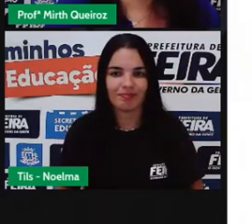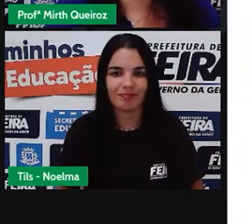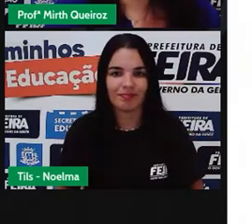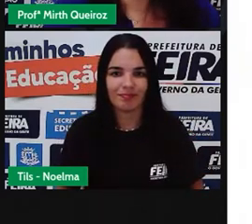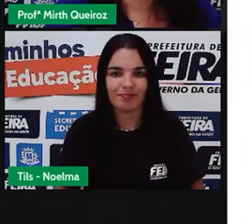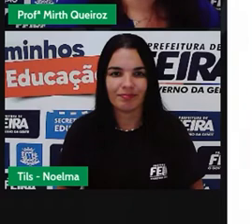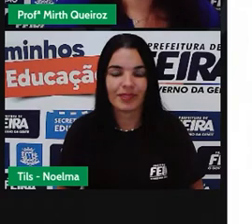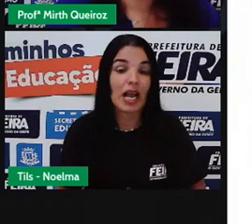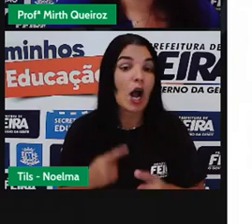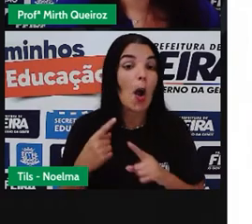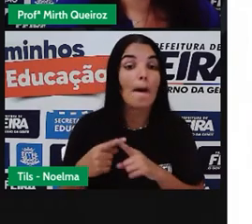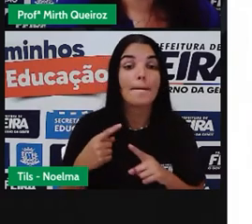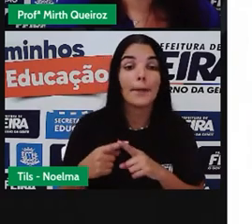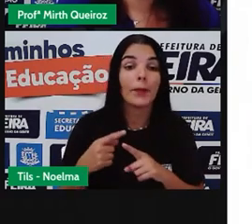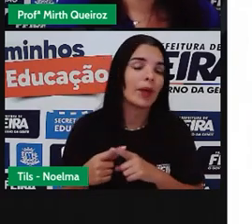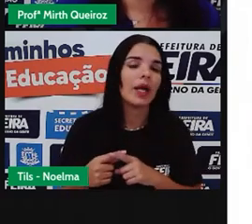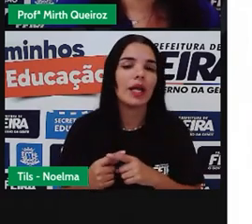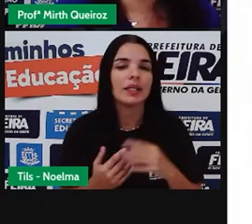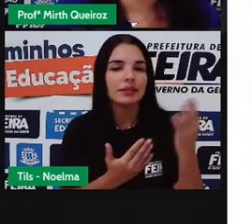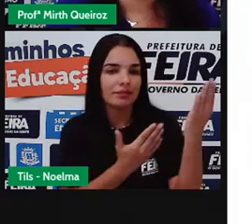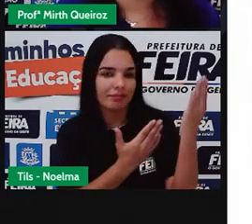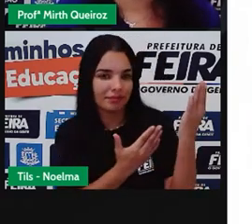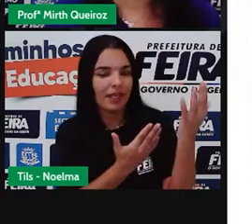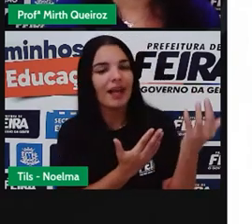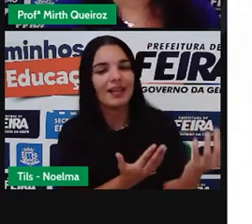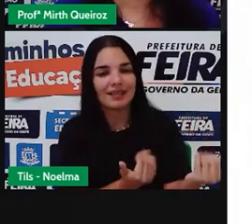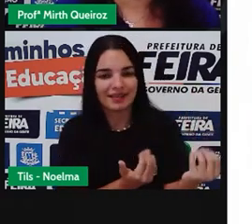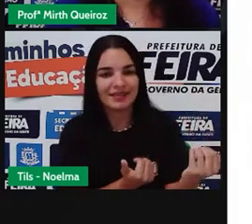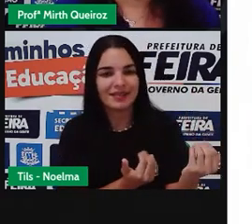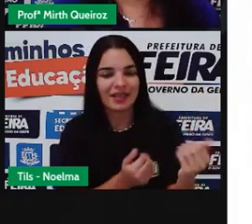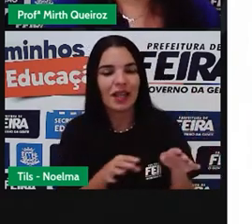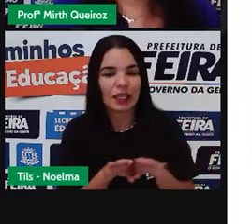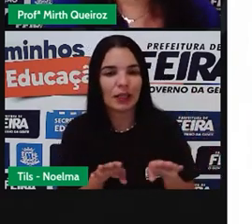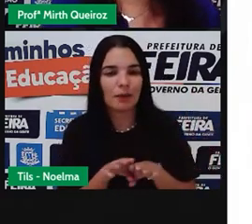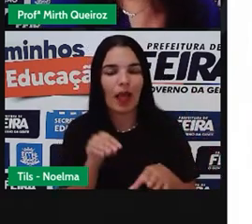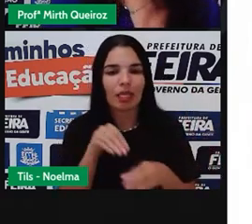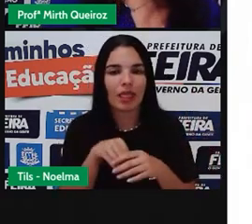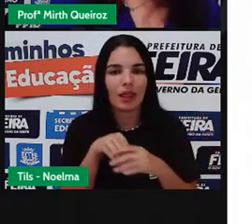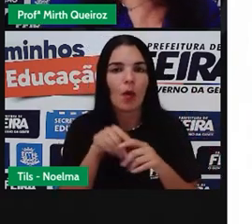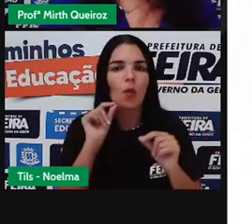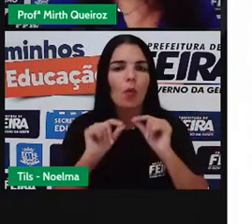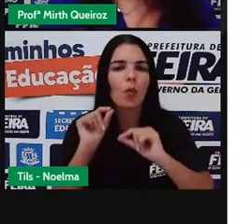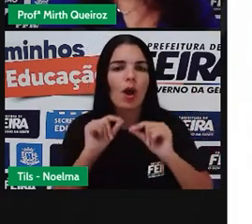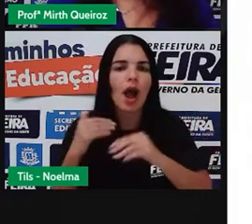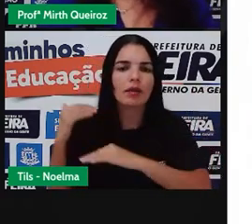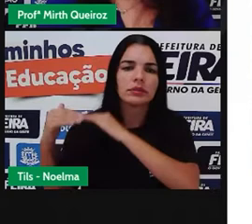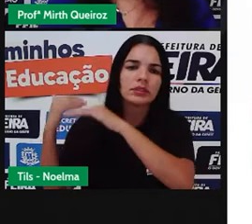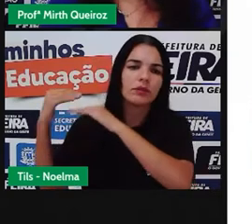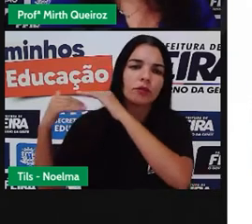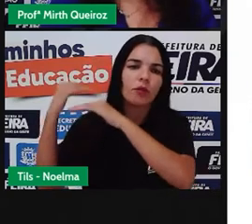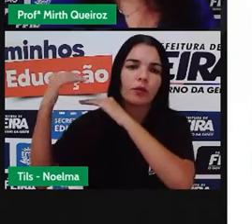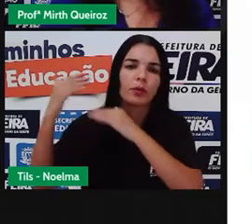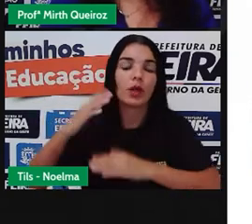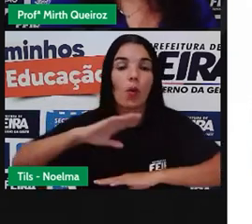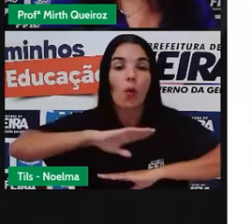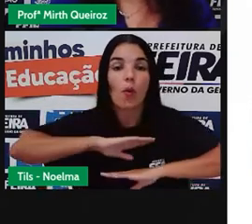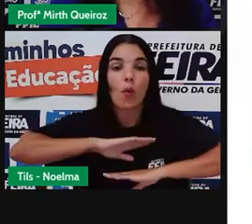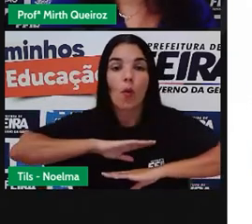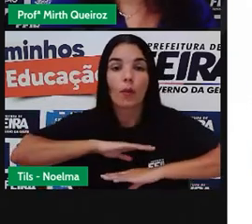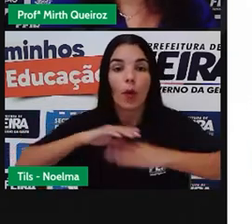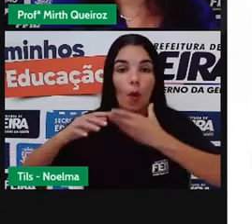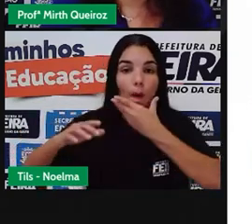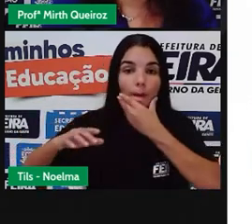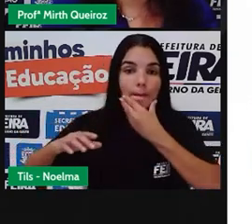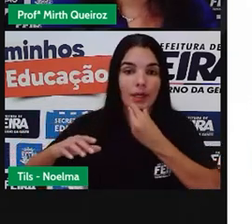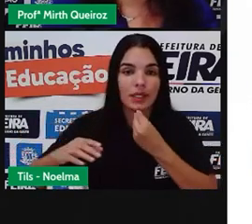Porque a puberdade está também dentro da adolescência. O desenvolvimento corporal dos meninos, então, acontece mais ou